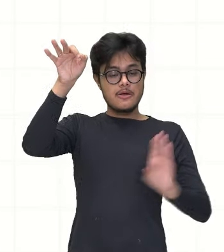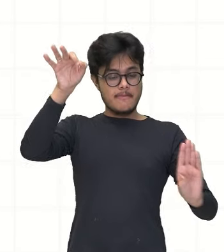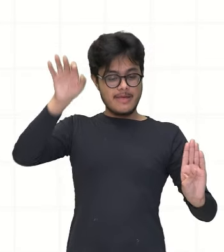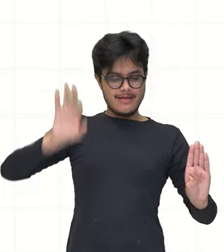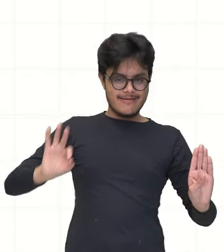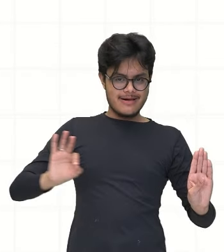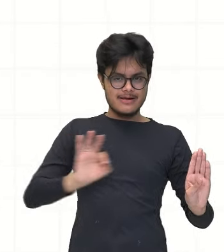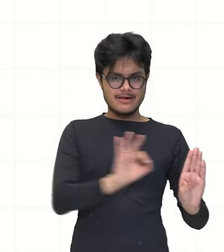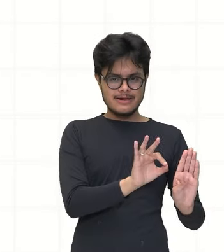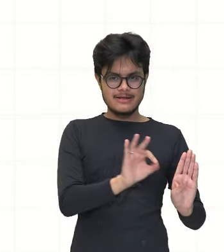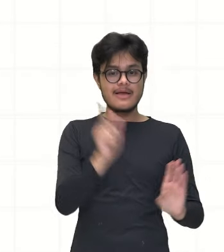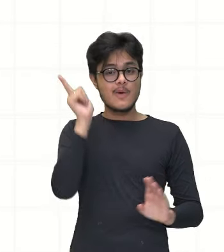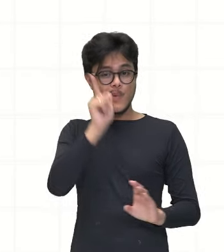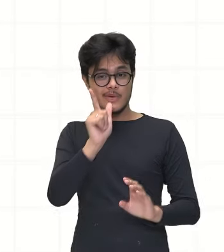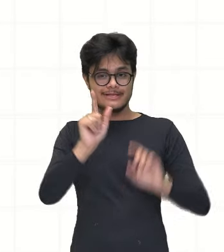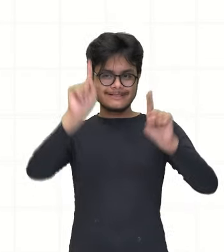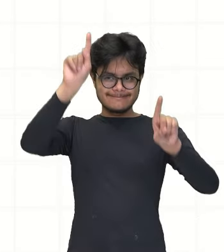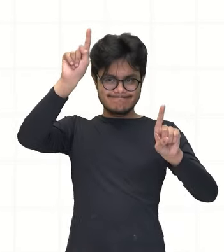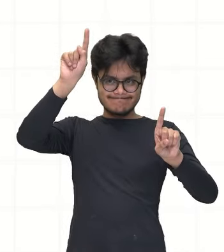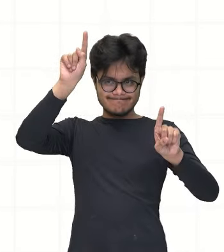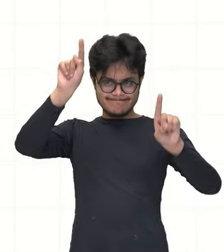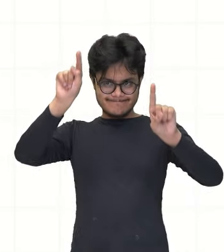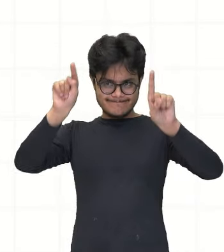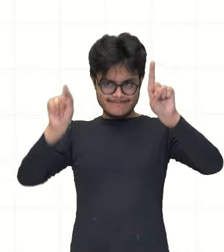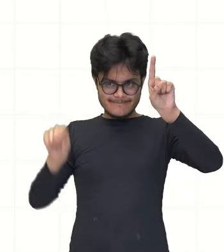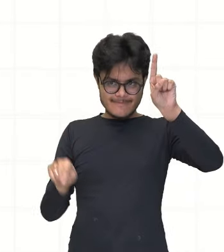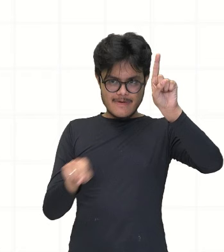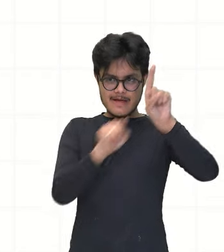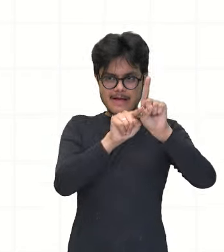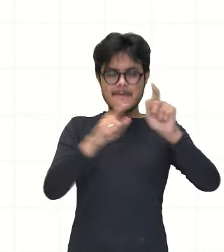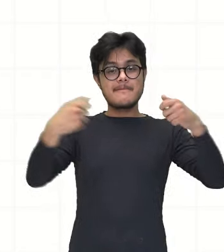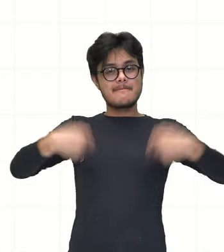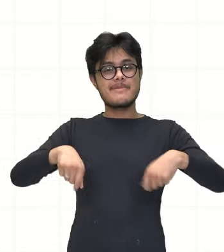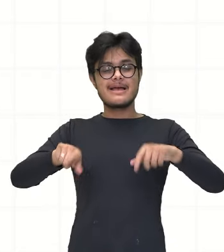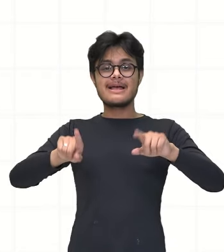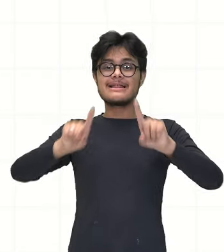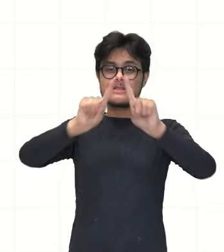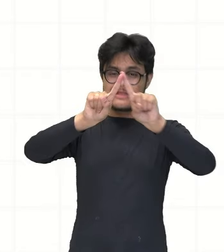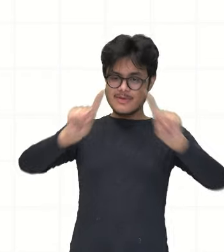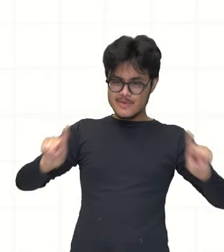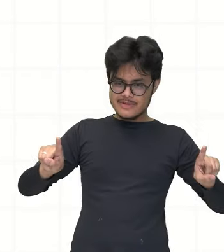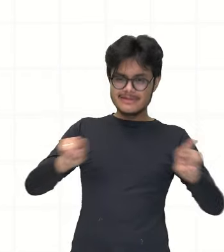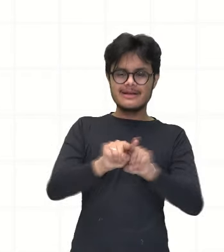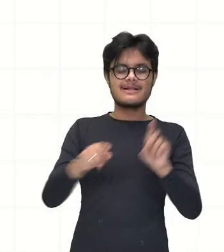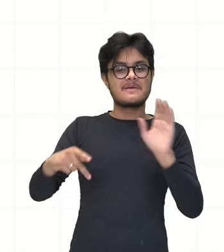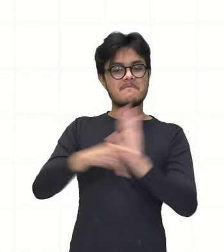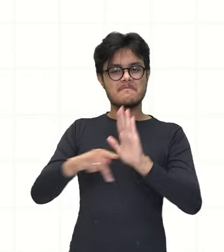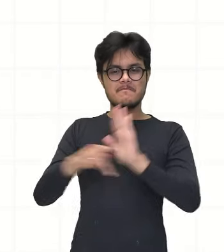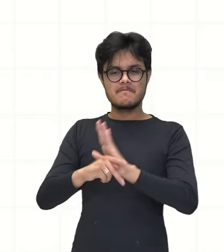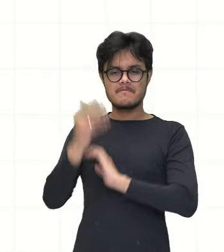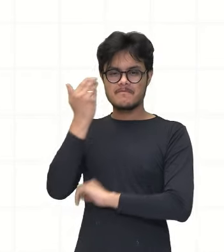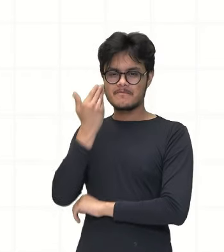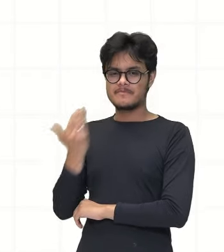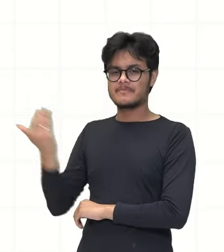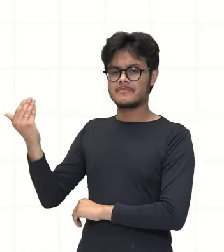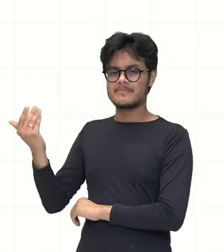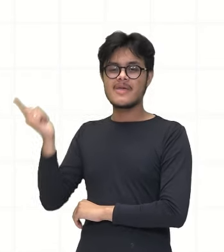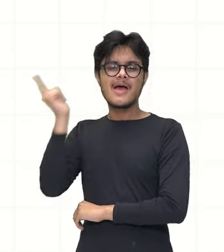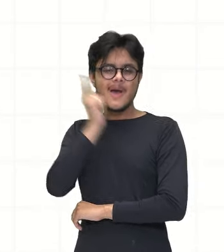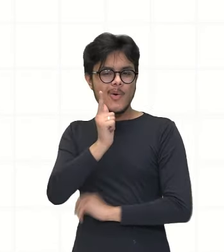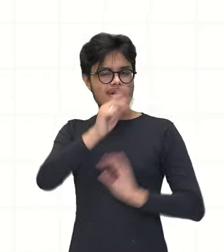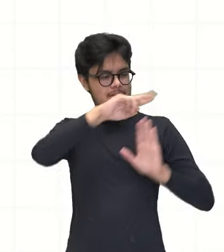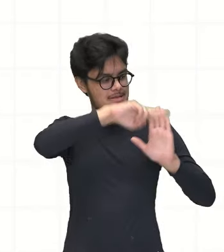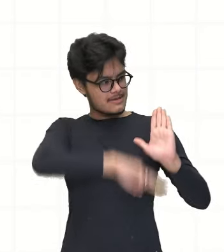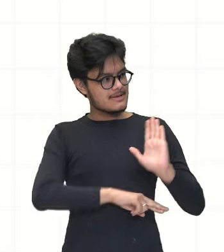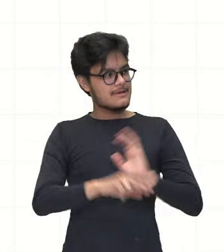depois fizer o encontro deles aqui, eu vou ter um triângulo que é retângulo, certo? Então, essa medida